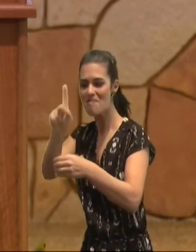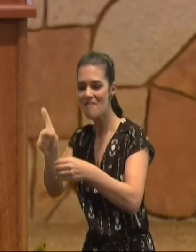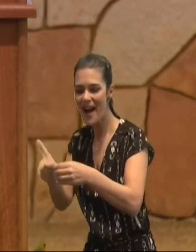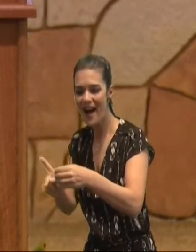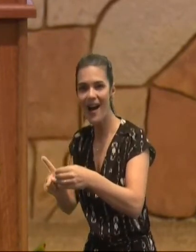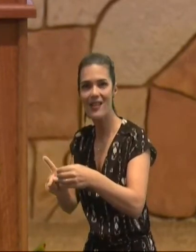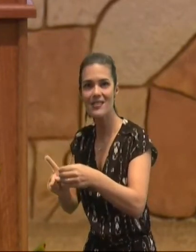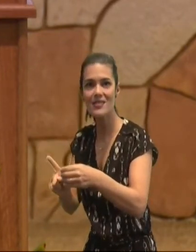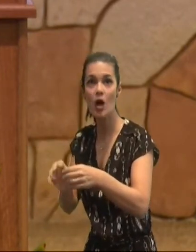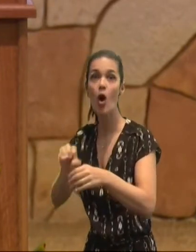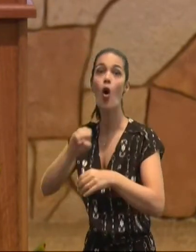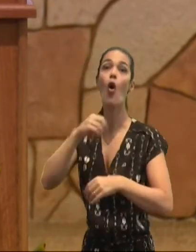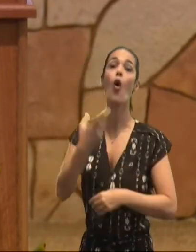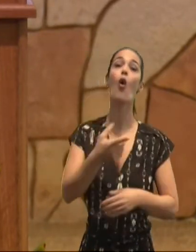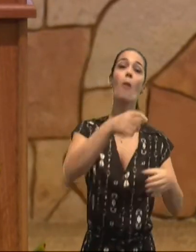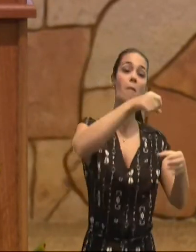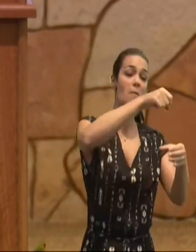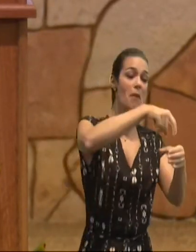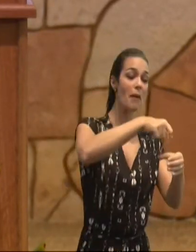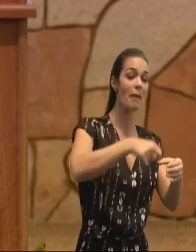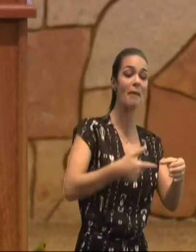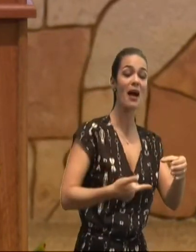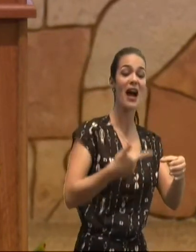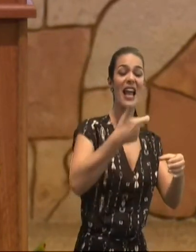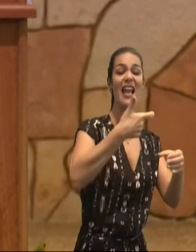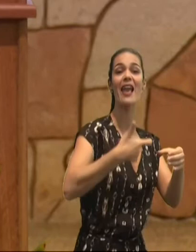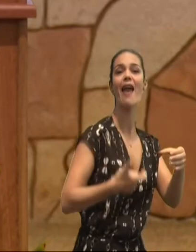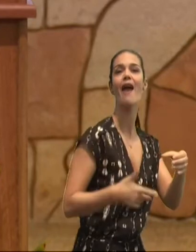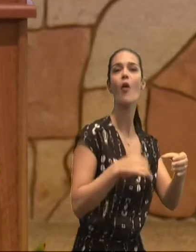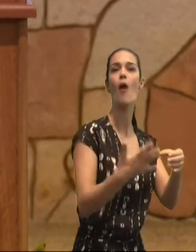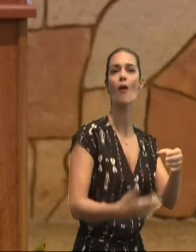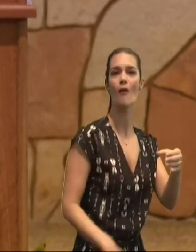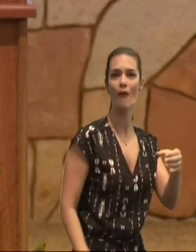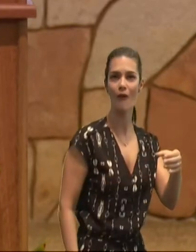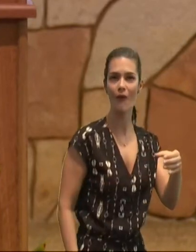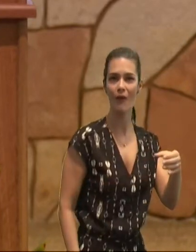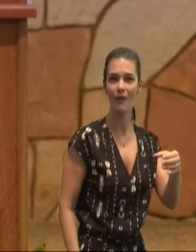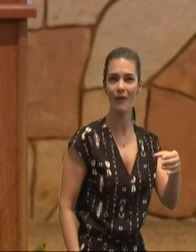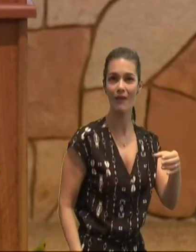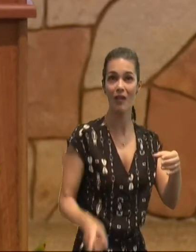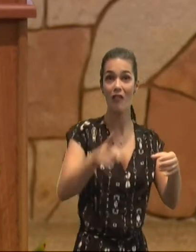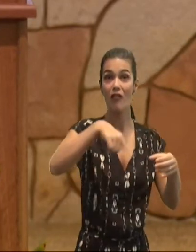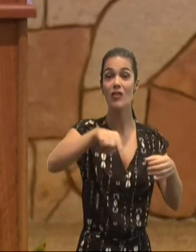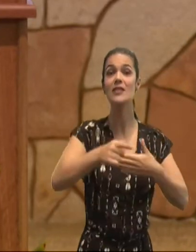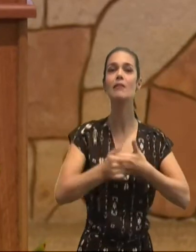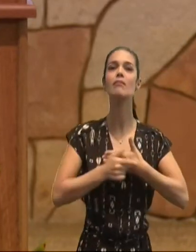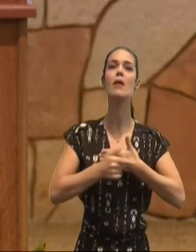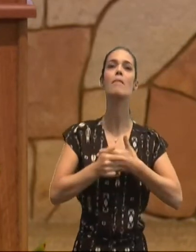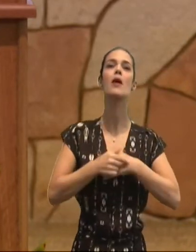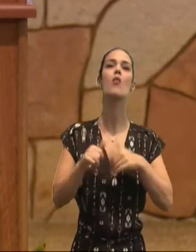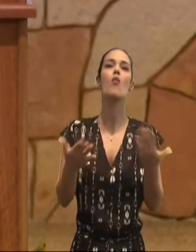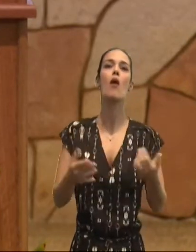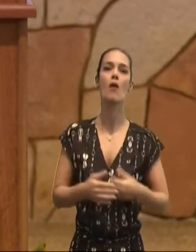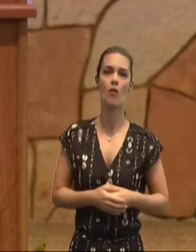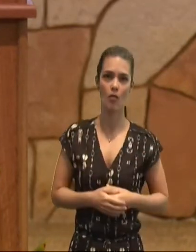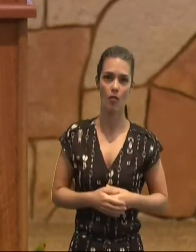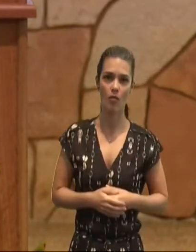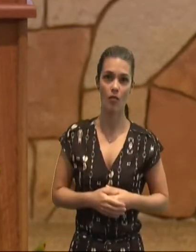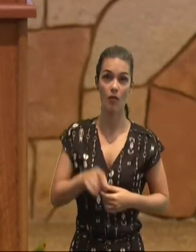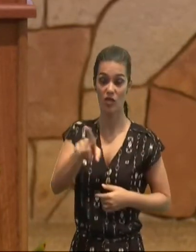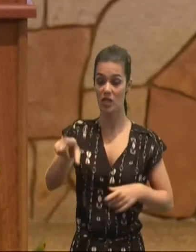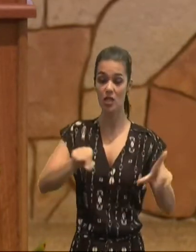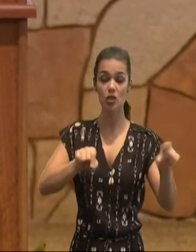ou promover a guerra, qual será o seu papel, meu irmão, como crente, nesse tempo, como